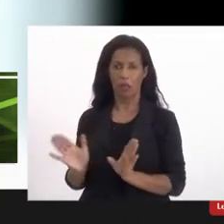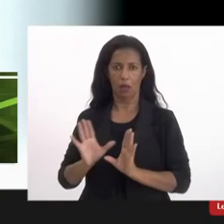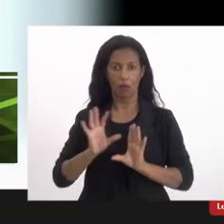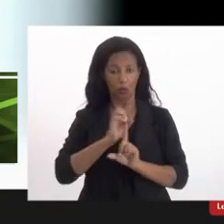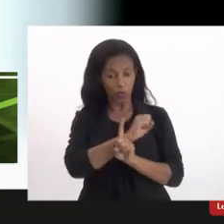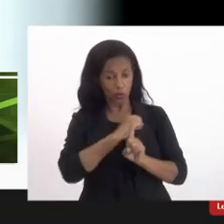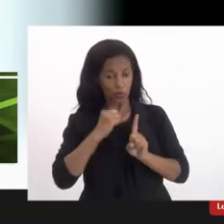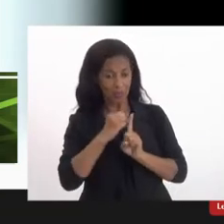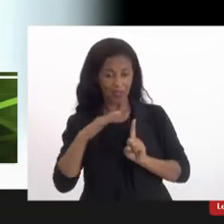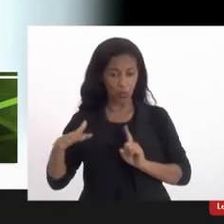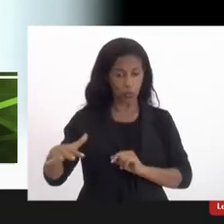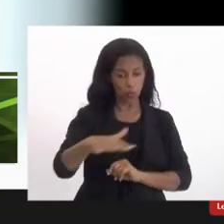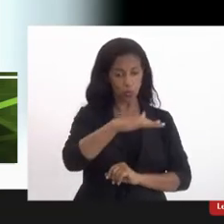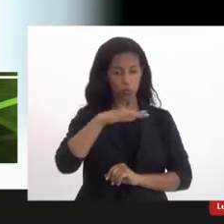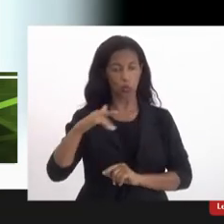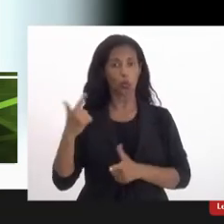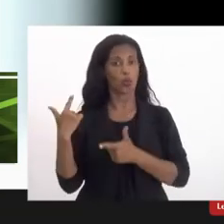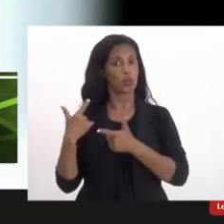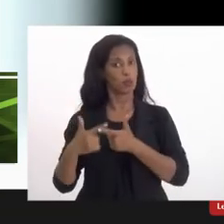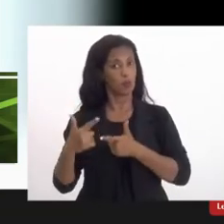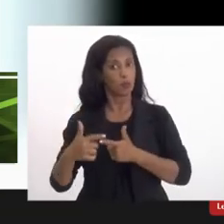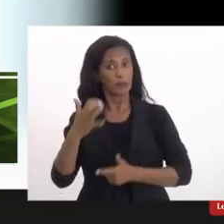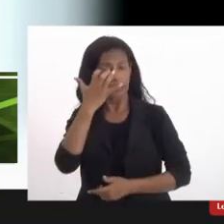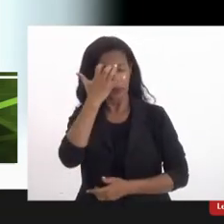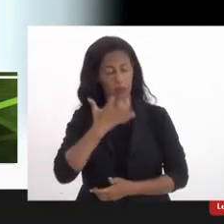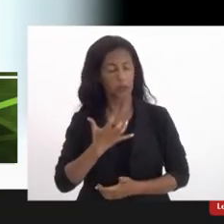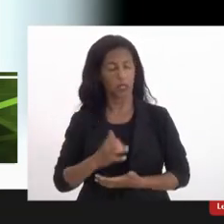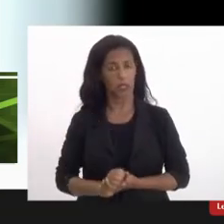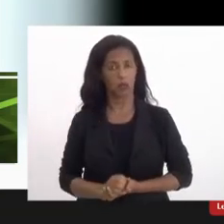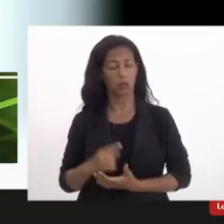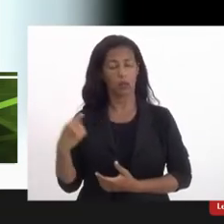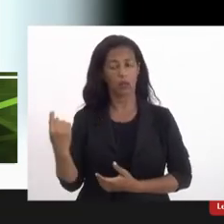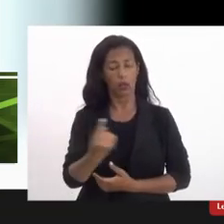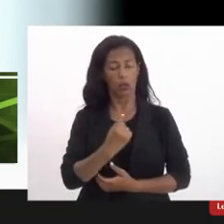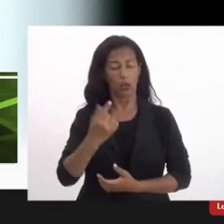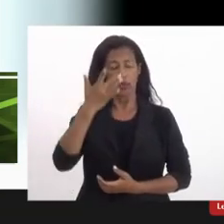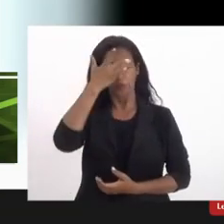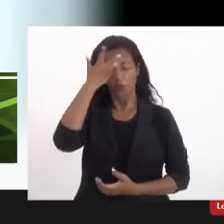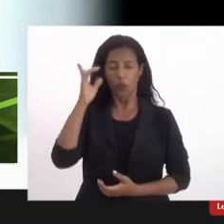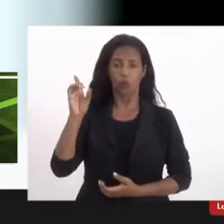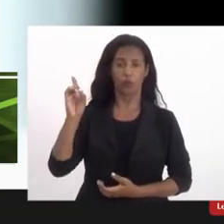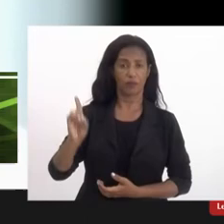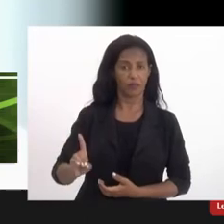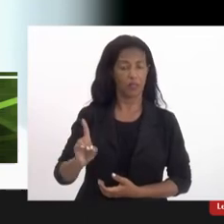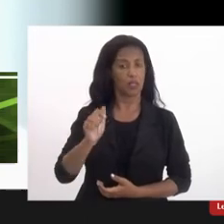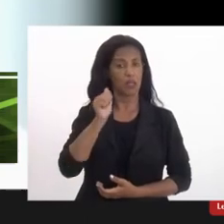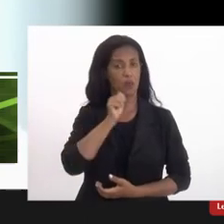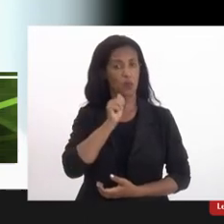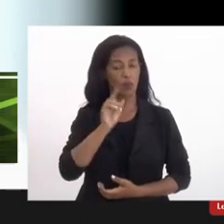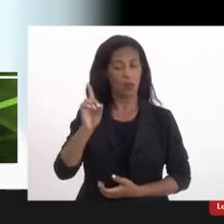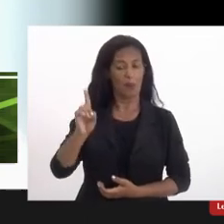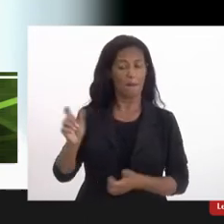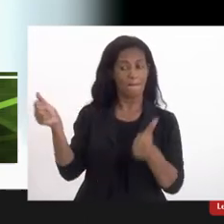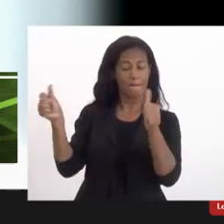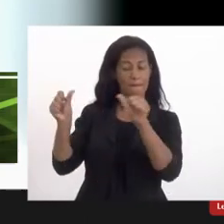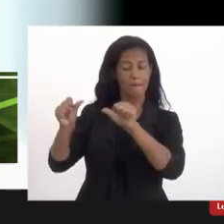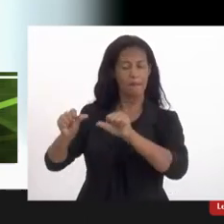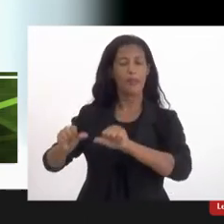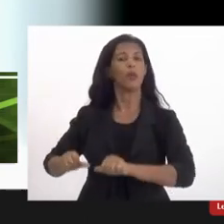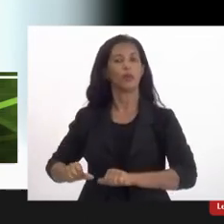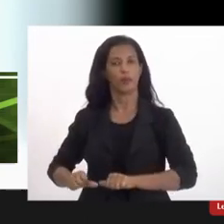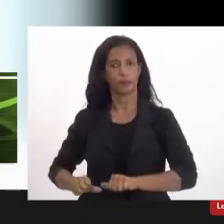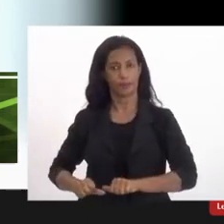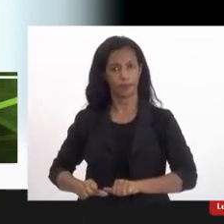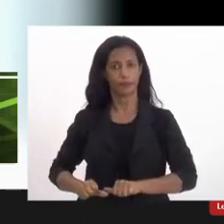Essa situação pandêmica, ela está muito grave. Para nós, pessoas com deficiência e mulheres com deficiências, agravou mais ainda.